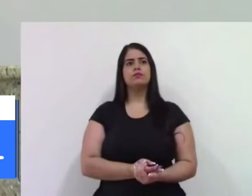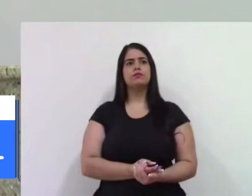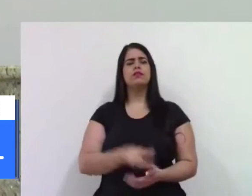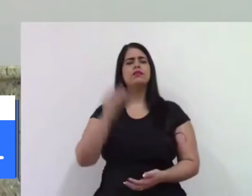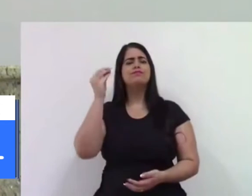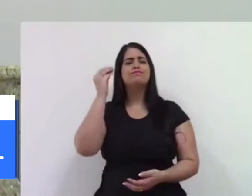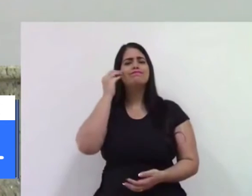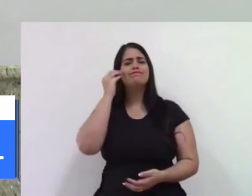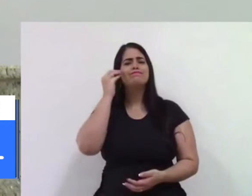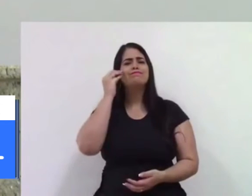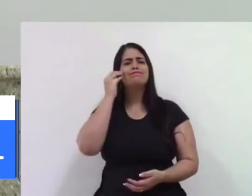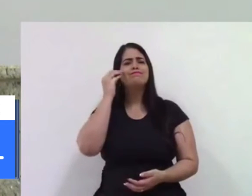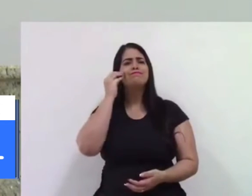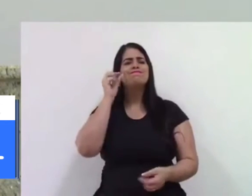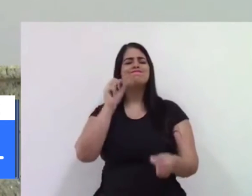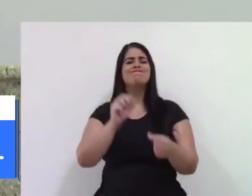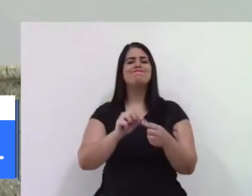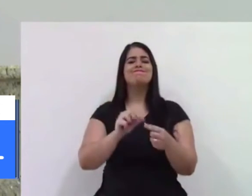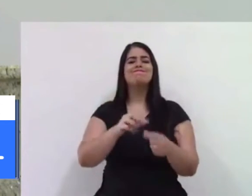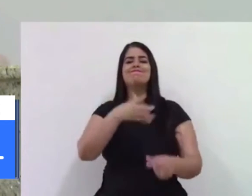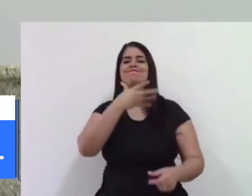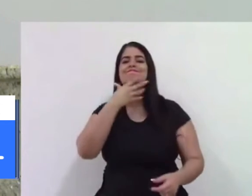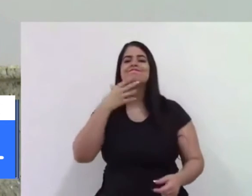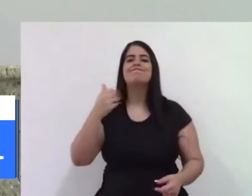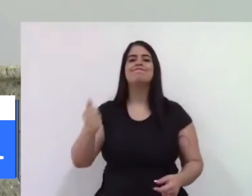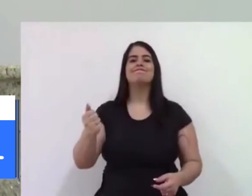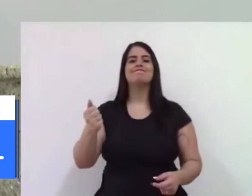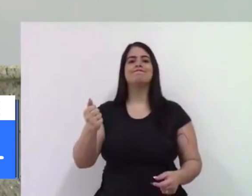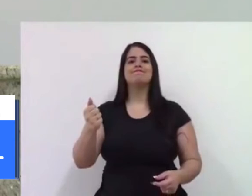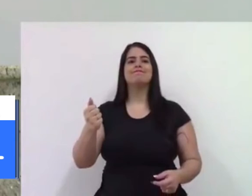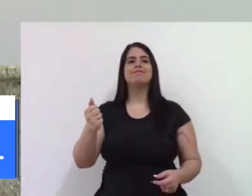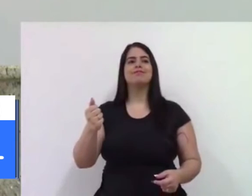fazer o melhor para quem tanto precisa,